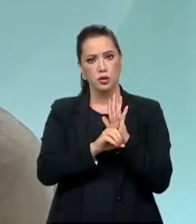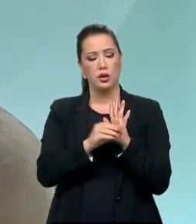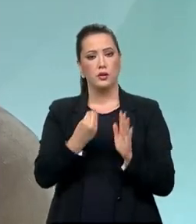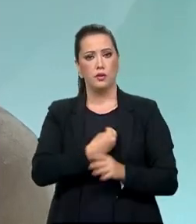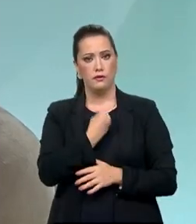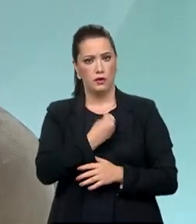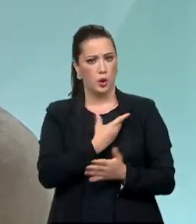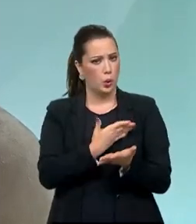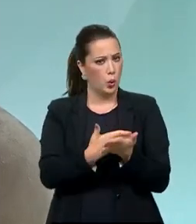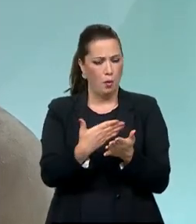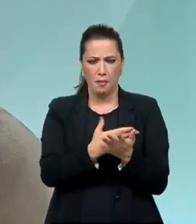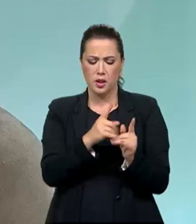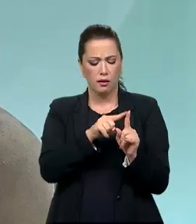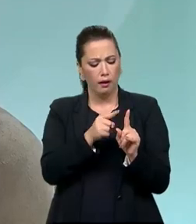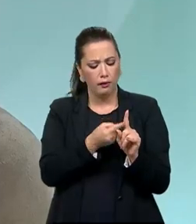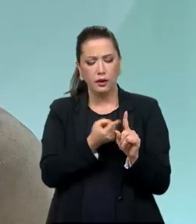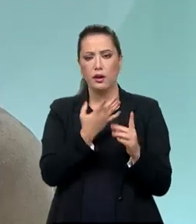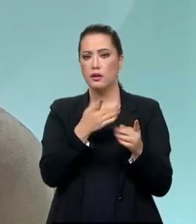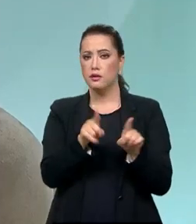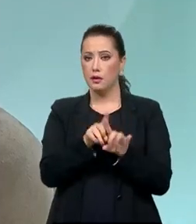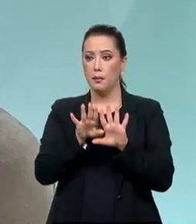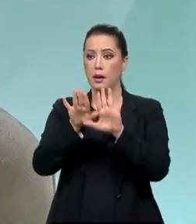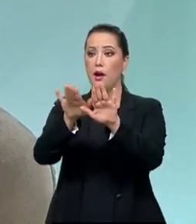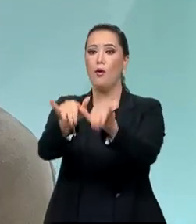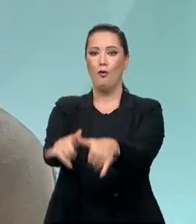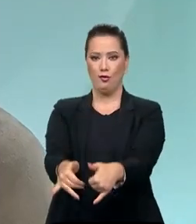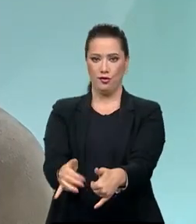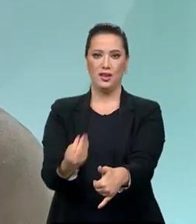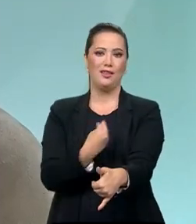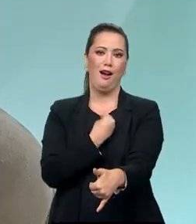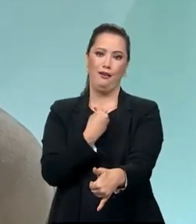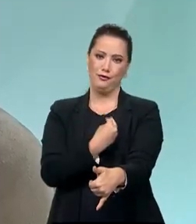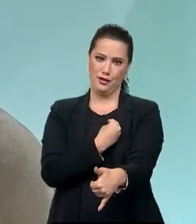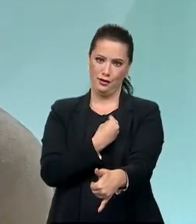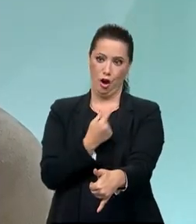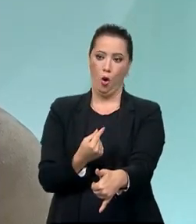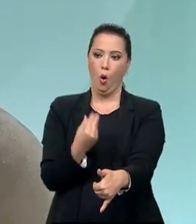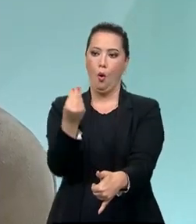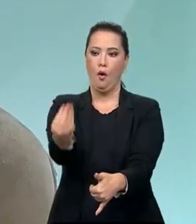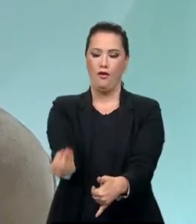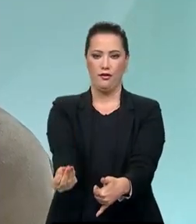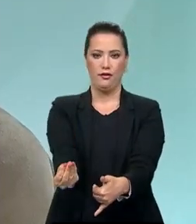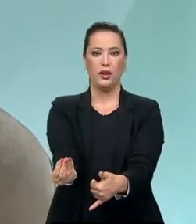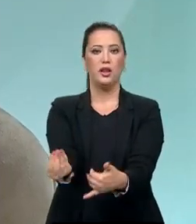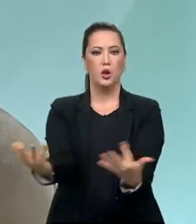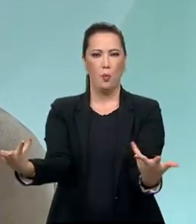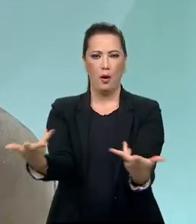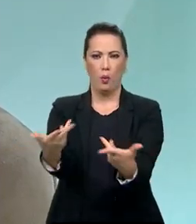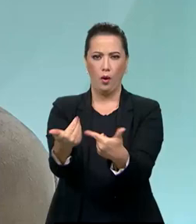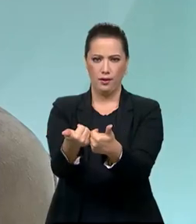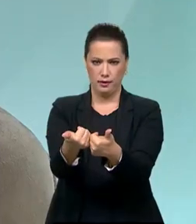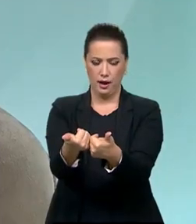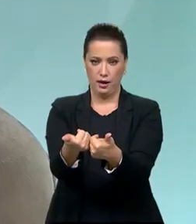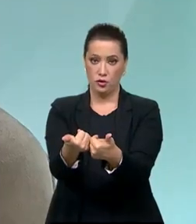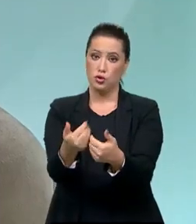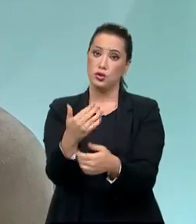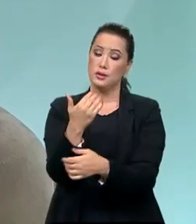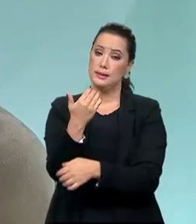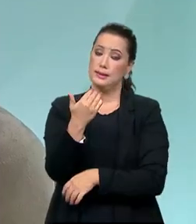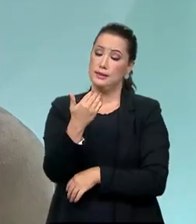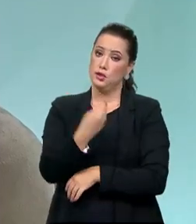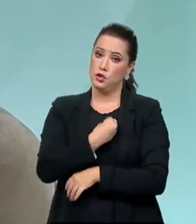também em relação ao final da vida com qualidade de vida, não? Depois pegou,